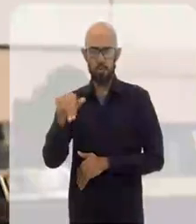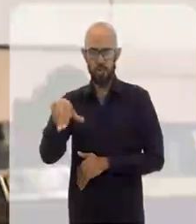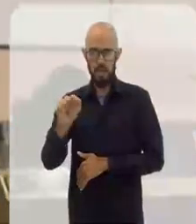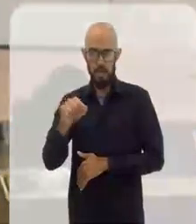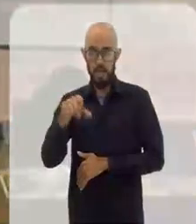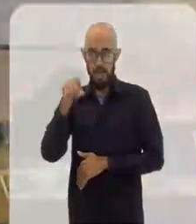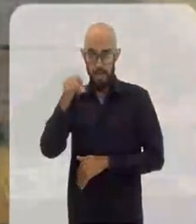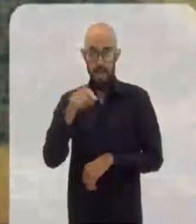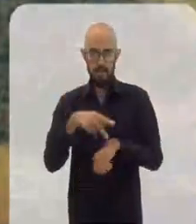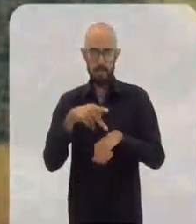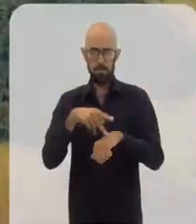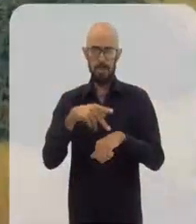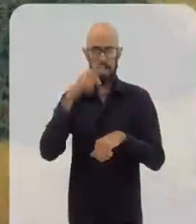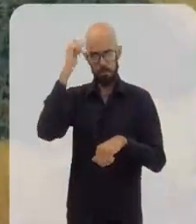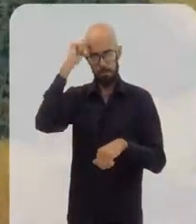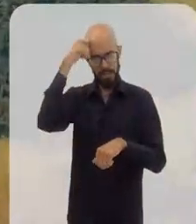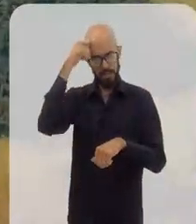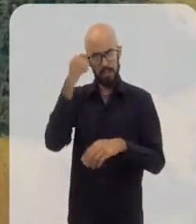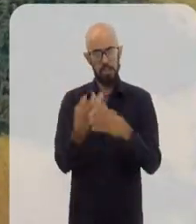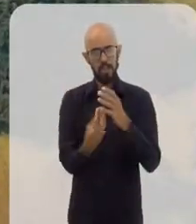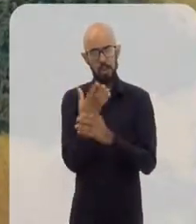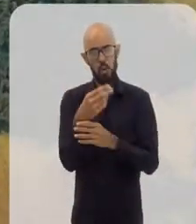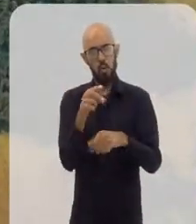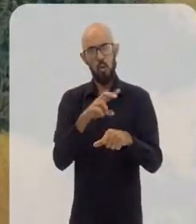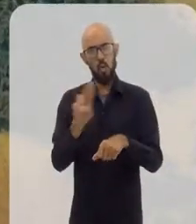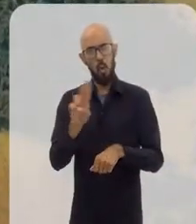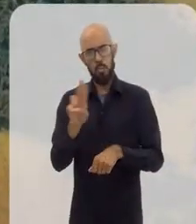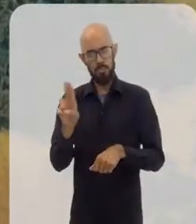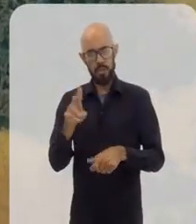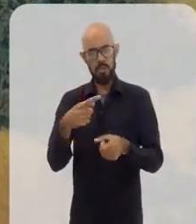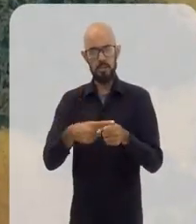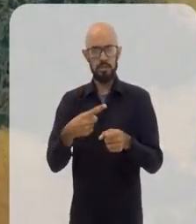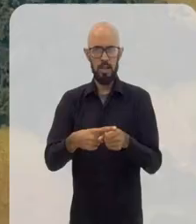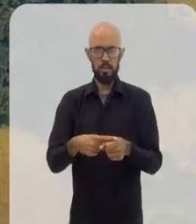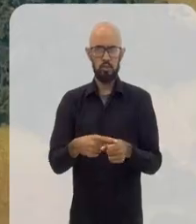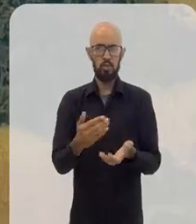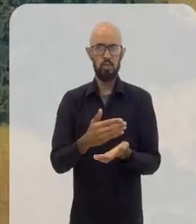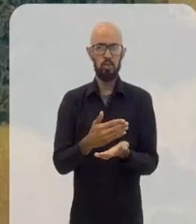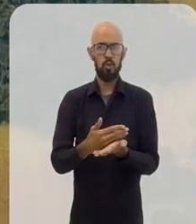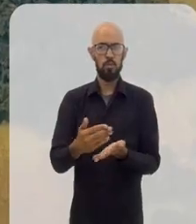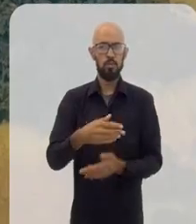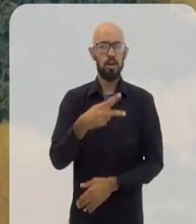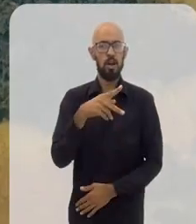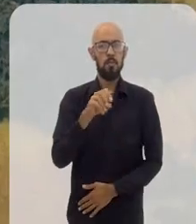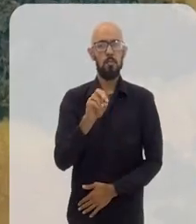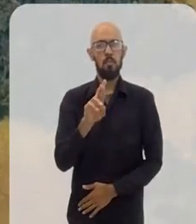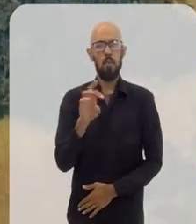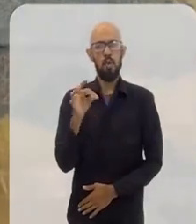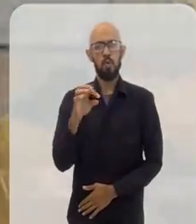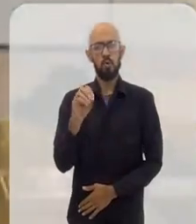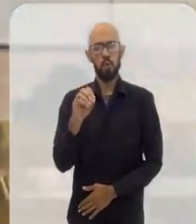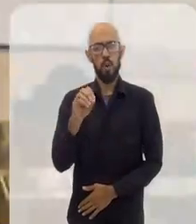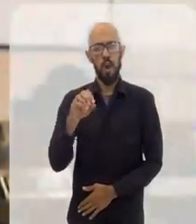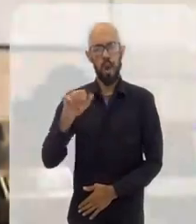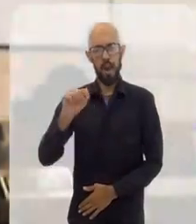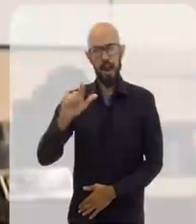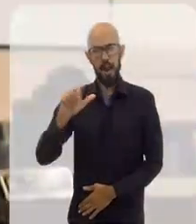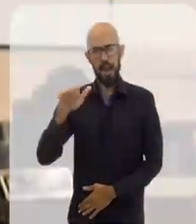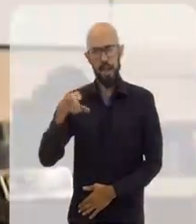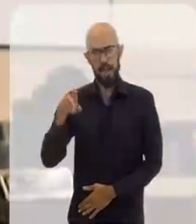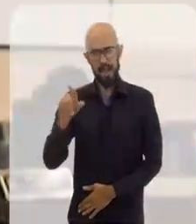aquela Pedra Preta é o que deu origem ao nome da cidade, que se chamou, primeiramente, Porto Alegre,